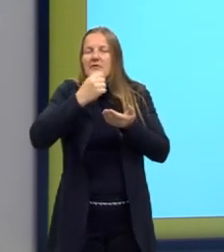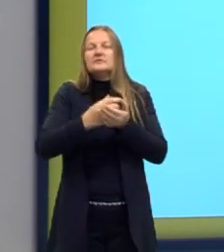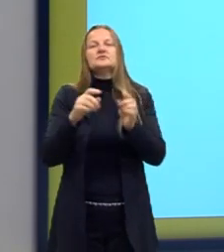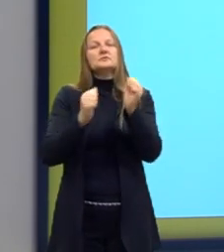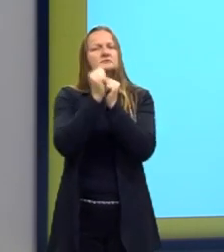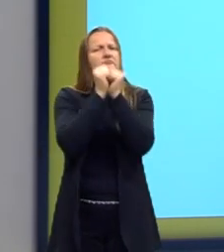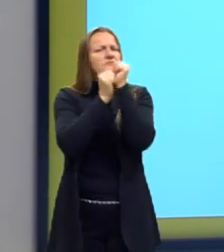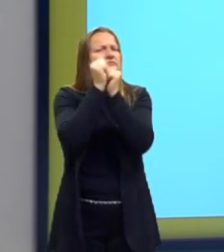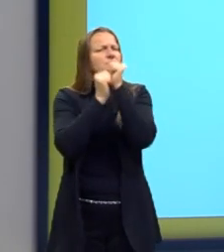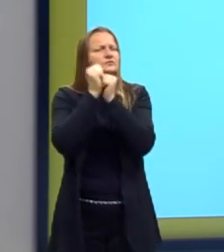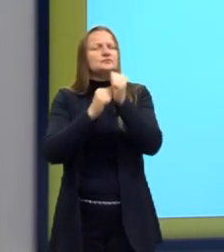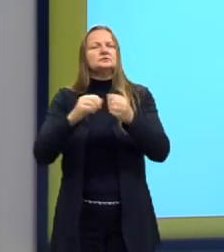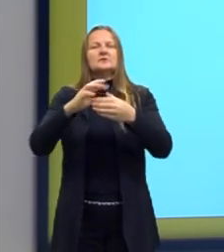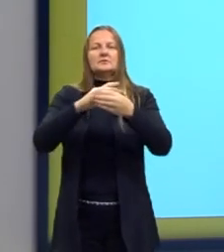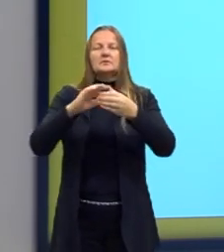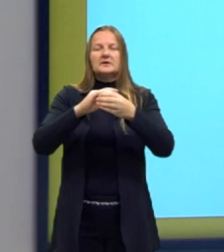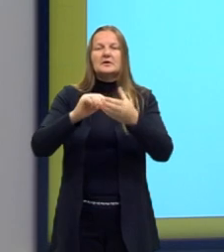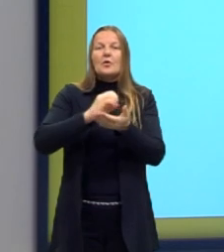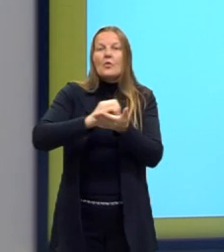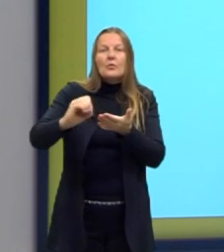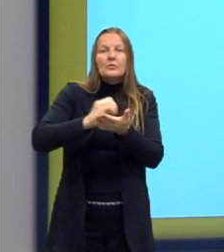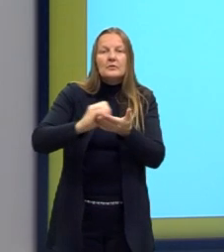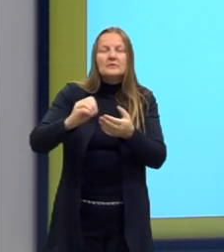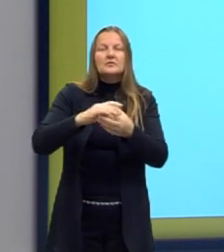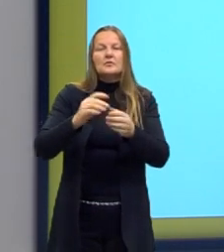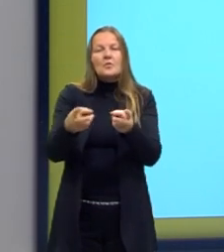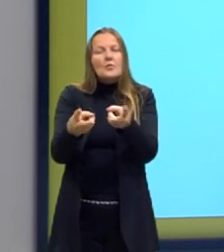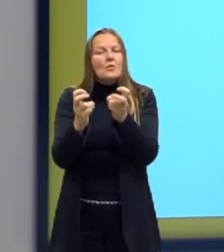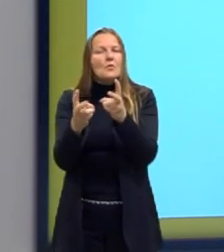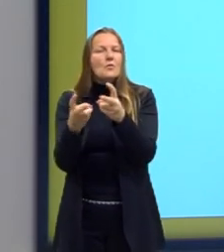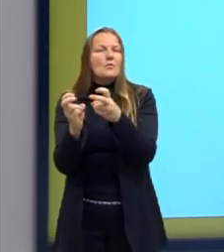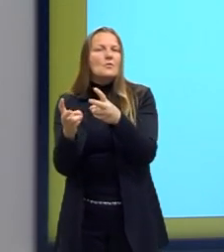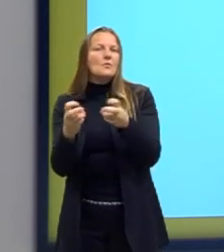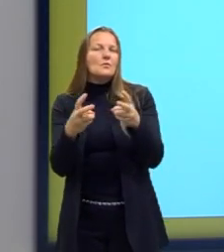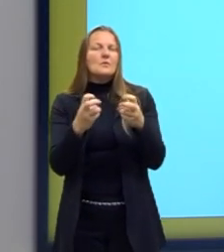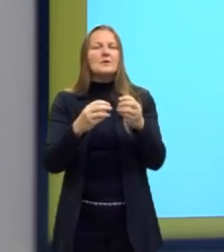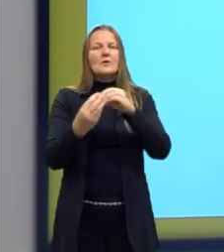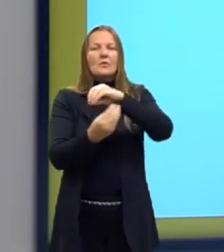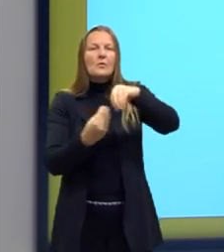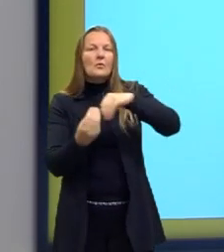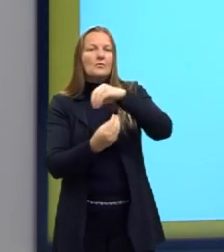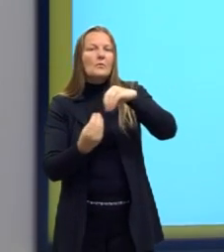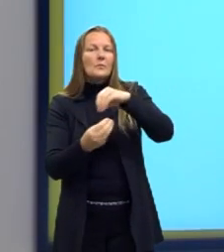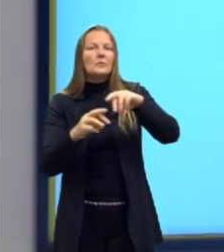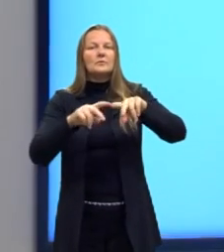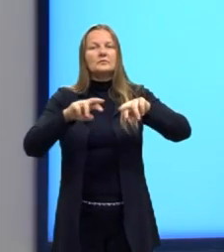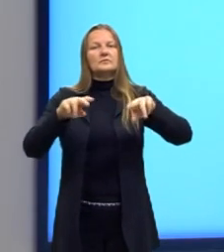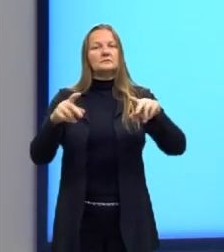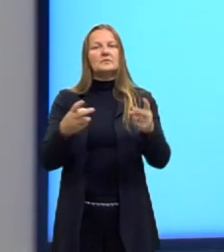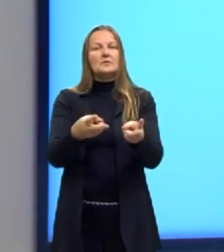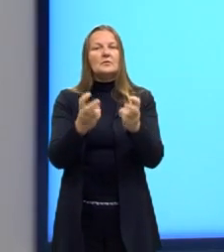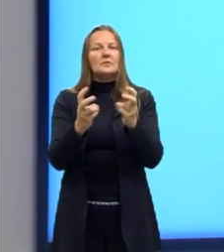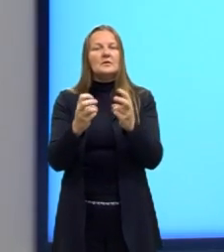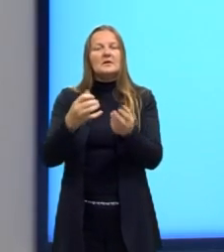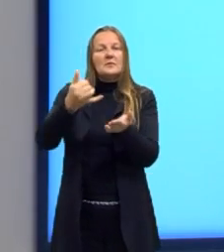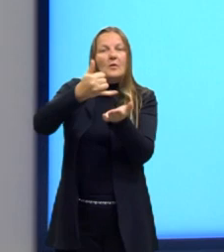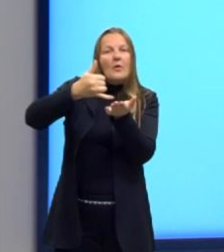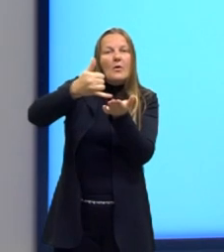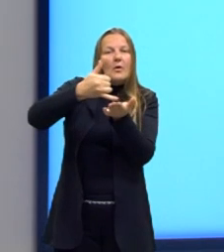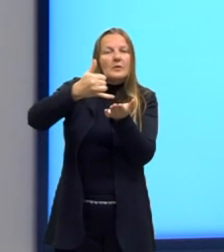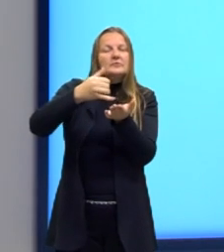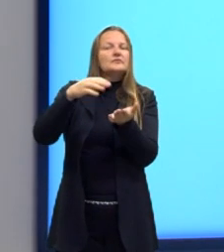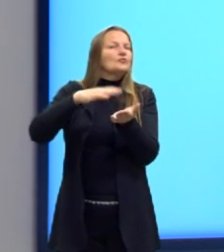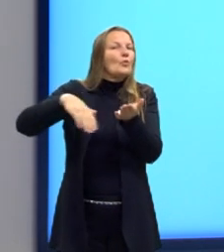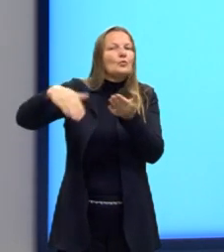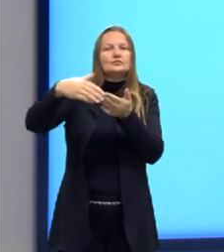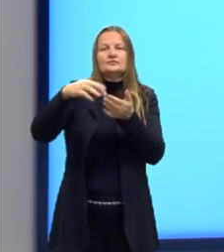utilizado como um solvente orgânico, né, para extração de compostos, como extração de óleos e gorduras,